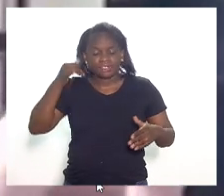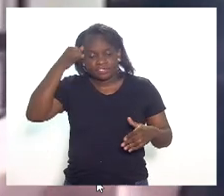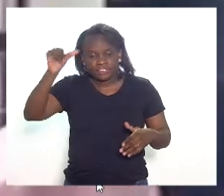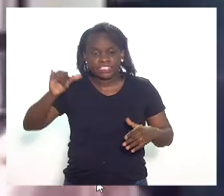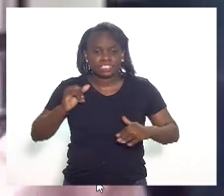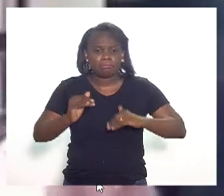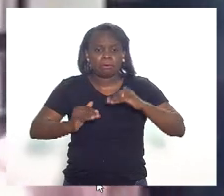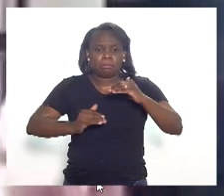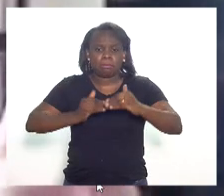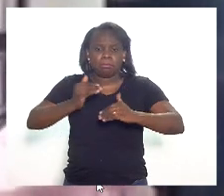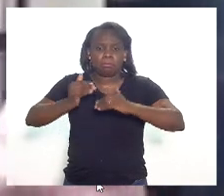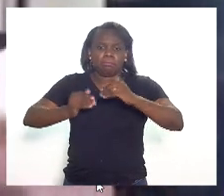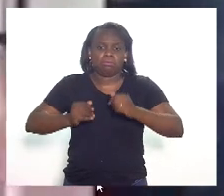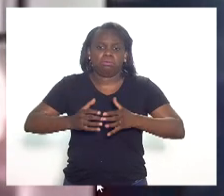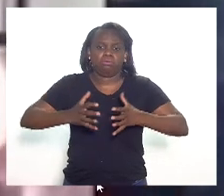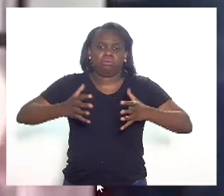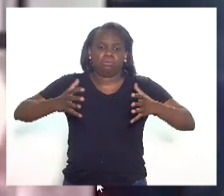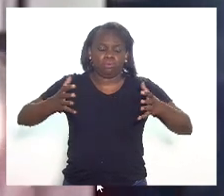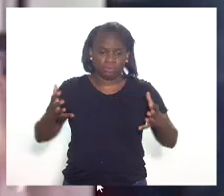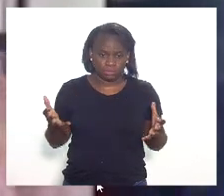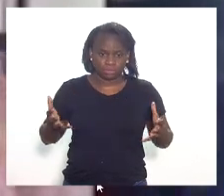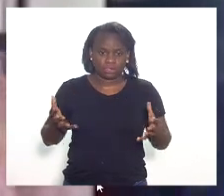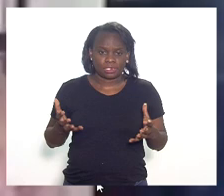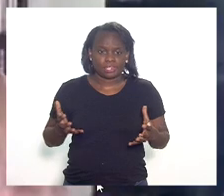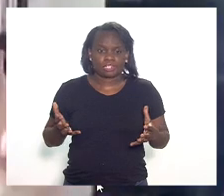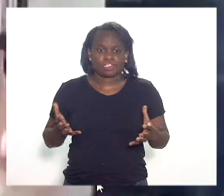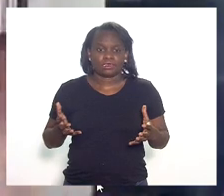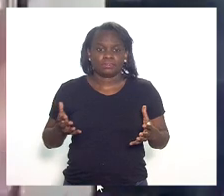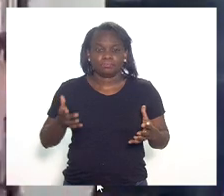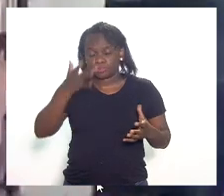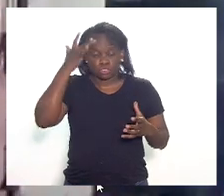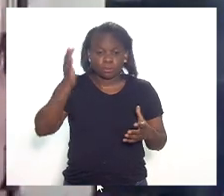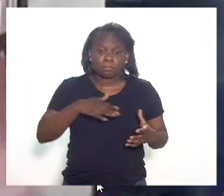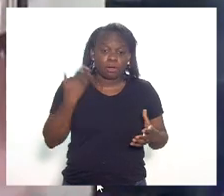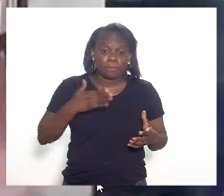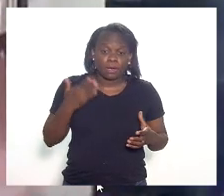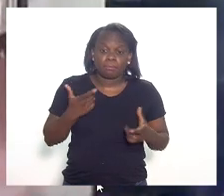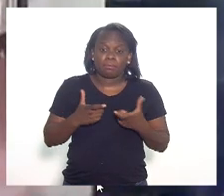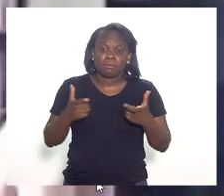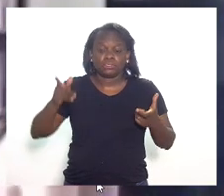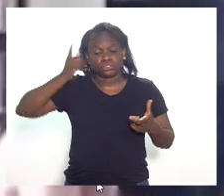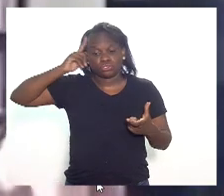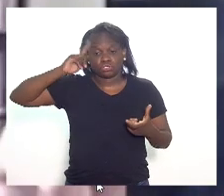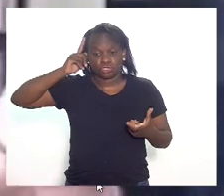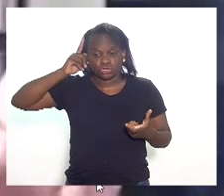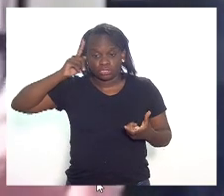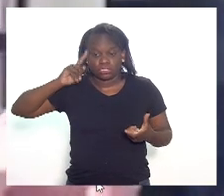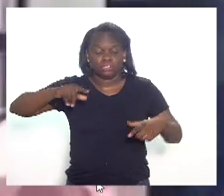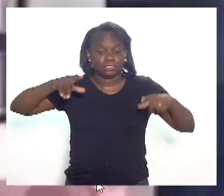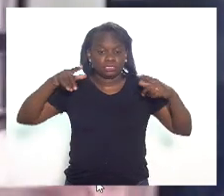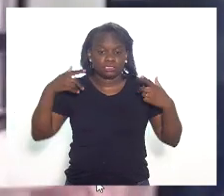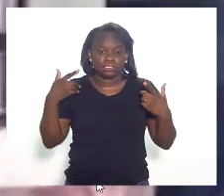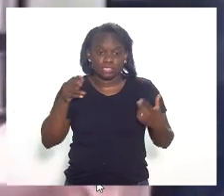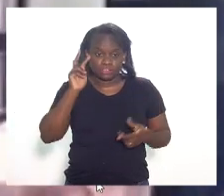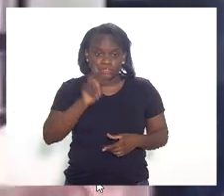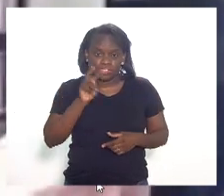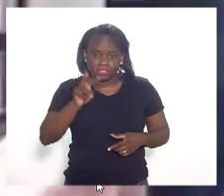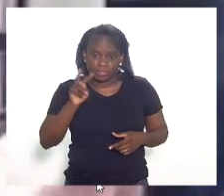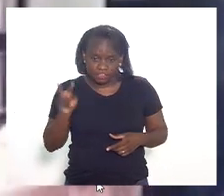avanço do número de óbitos dia a dia que nós estamos